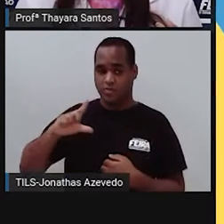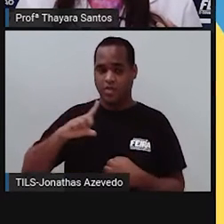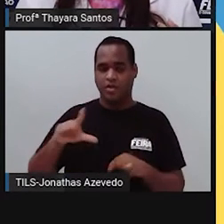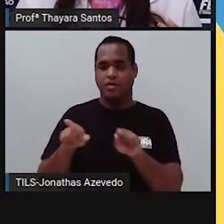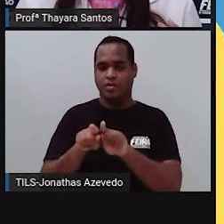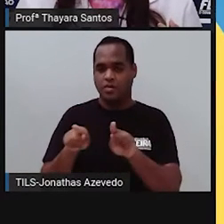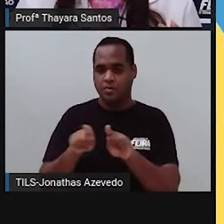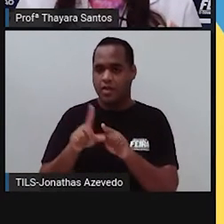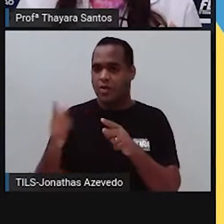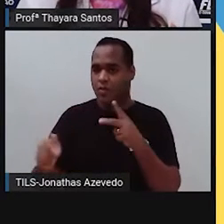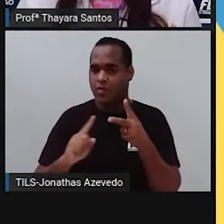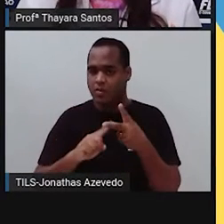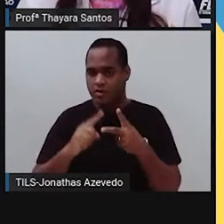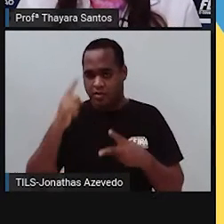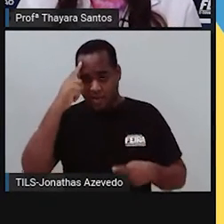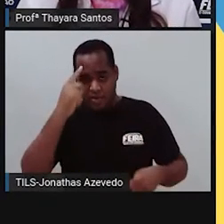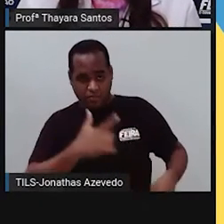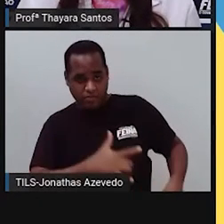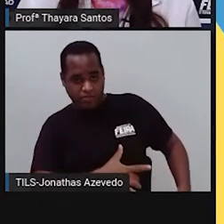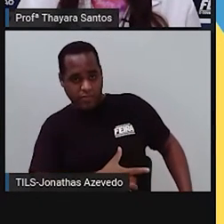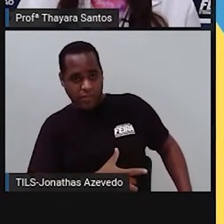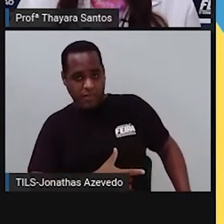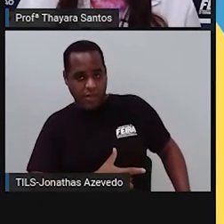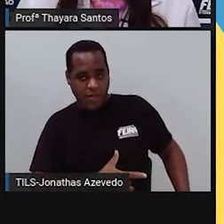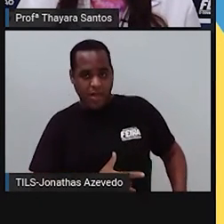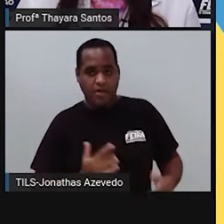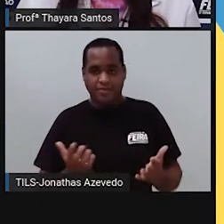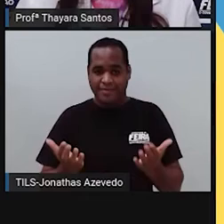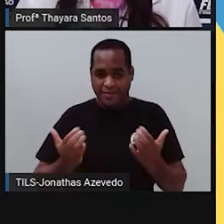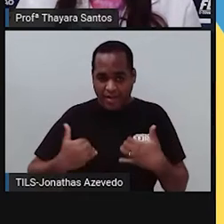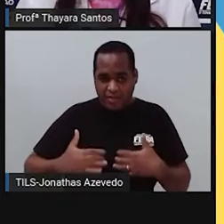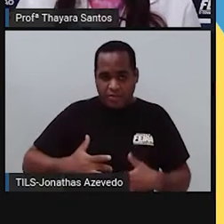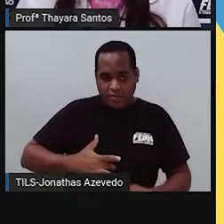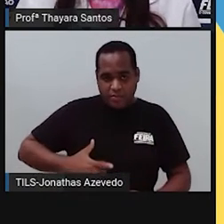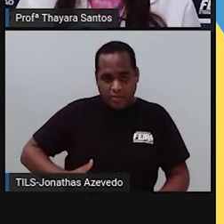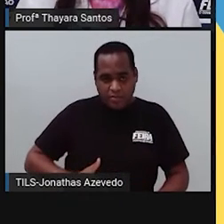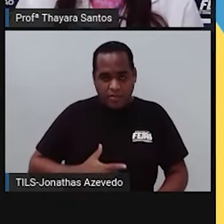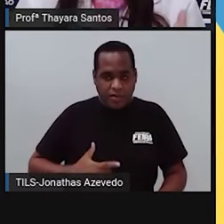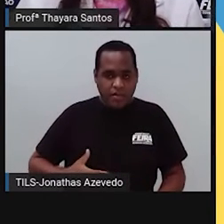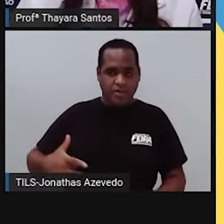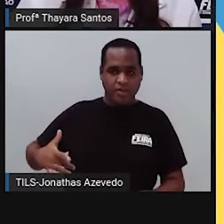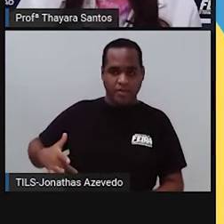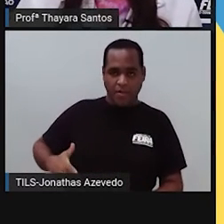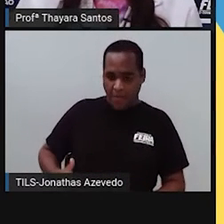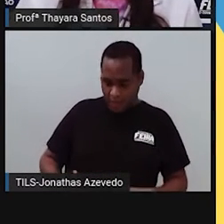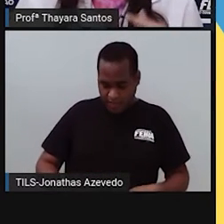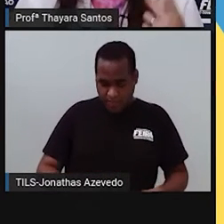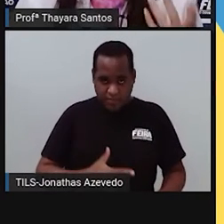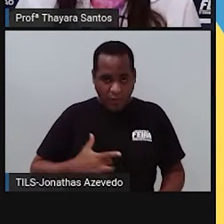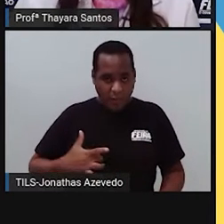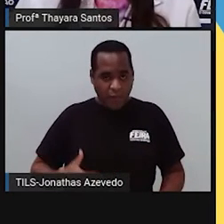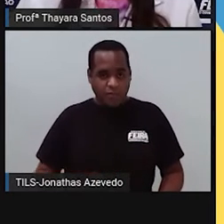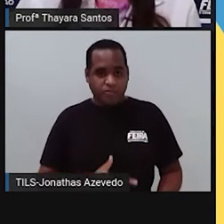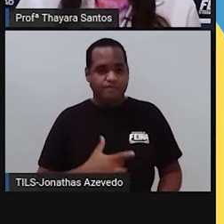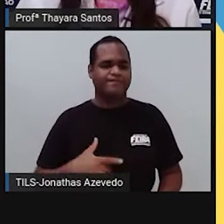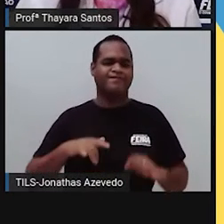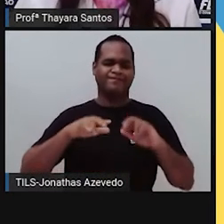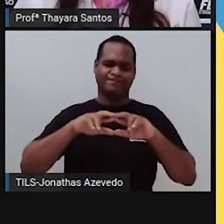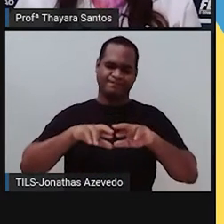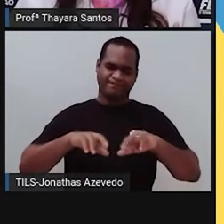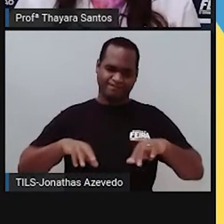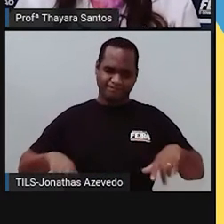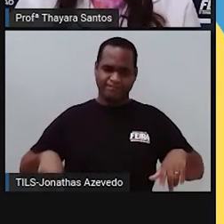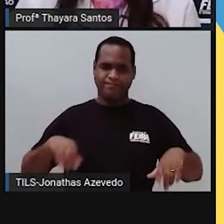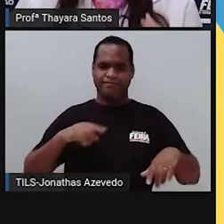aqui nas nossas vísceras, nos nossos órgãos internos, no intestino, no estômago, na bexiga,